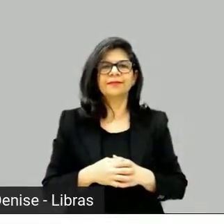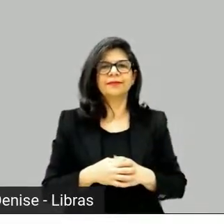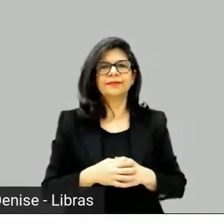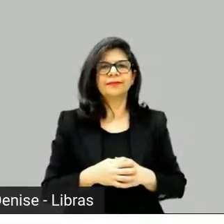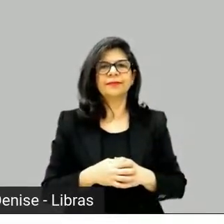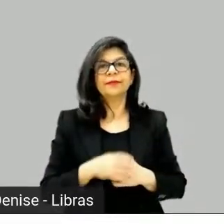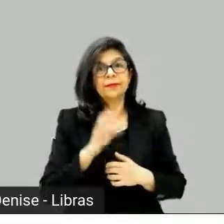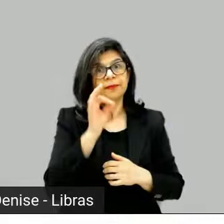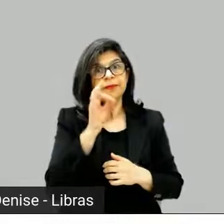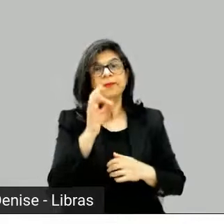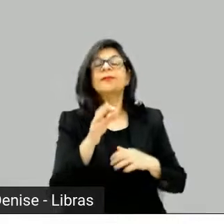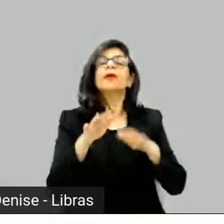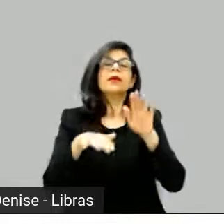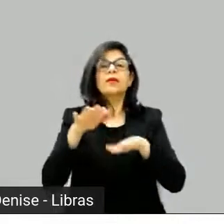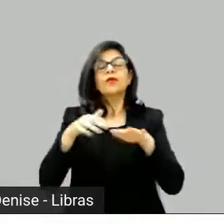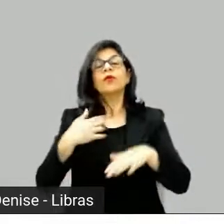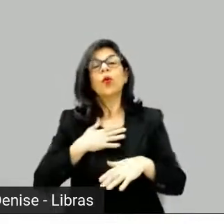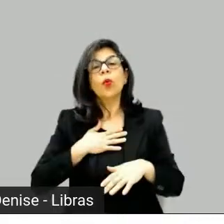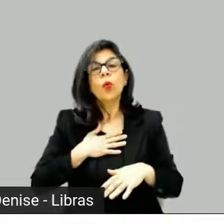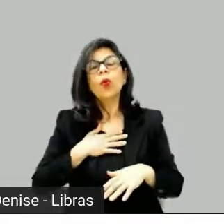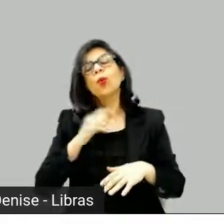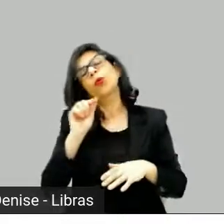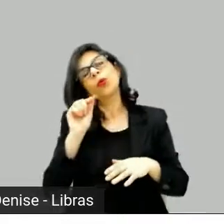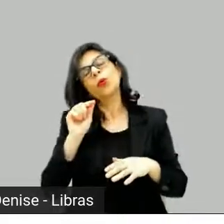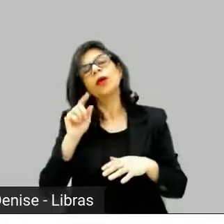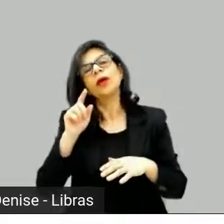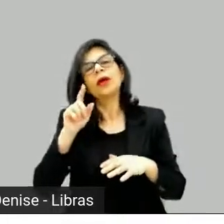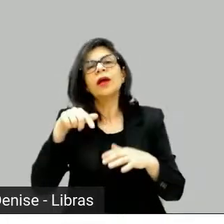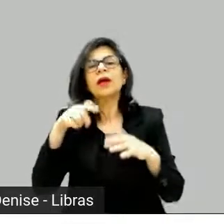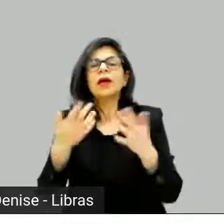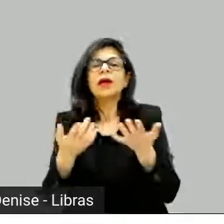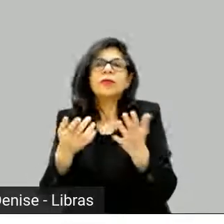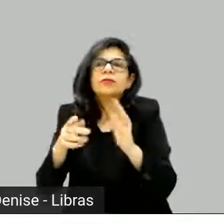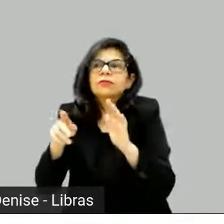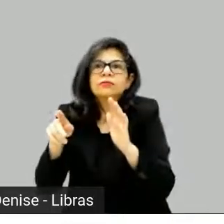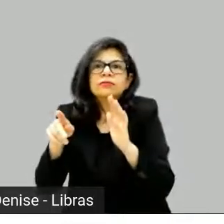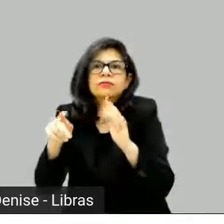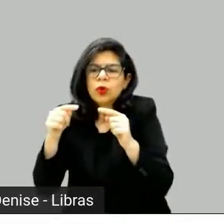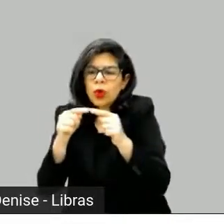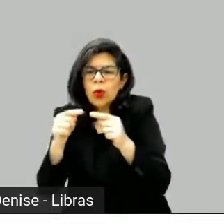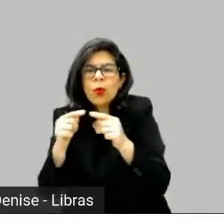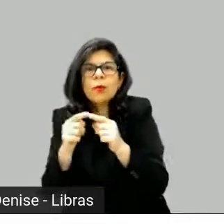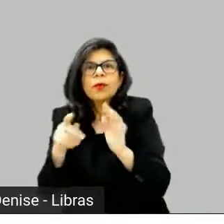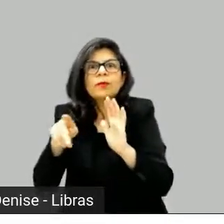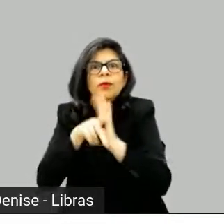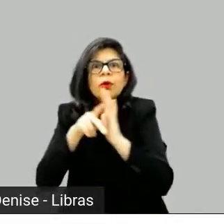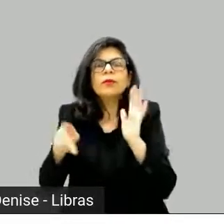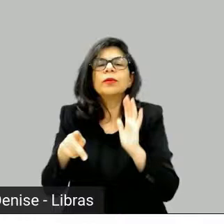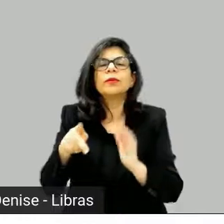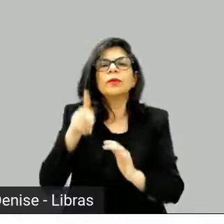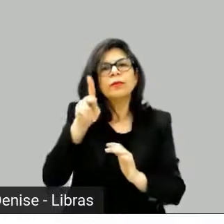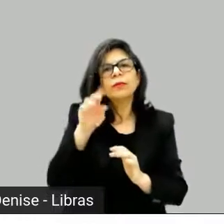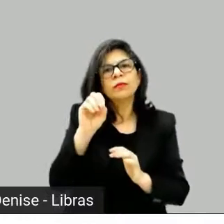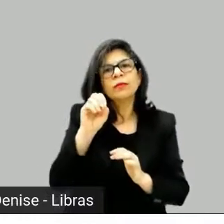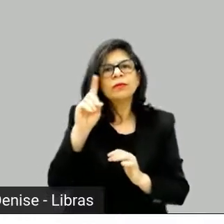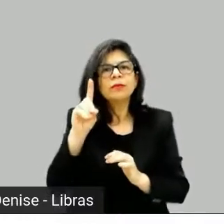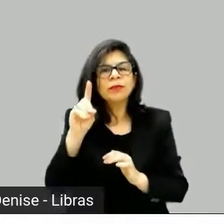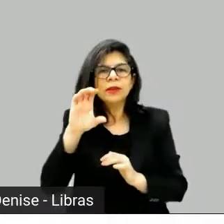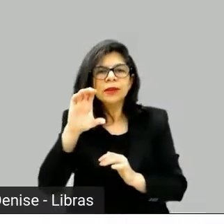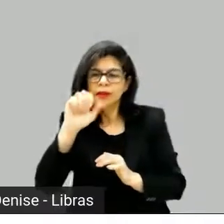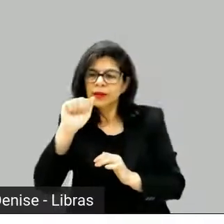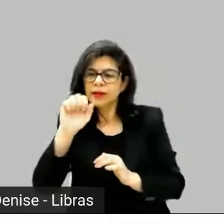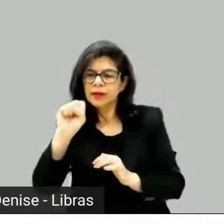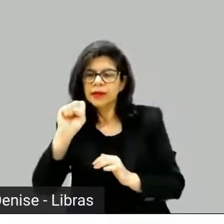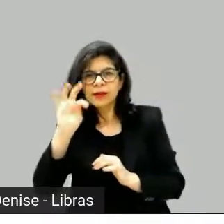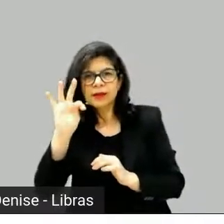chamado Alice is Undead, que é um road movie. Agora, lógico, é um road movie de graça,